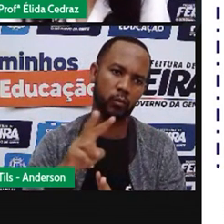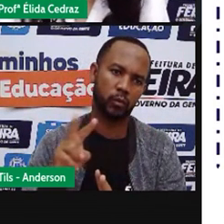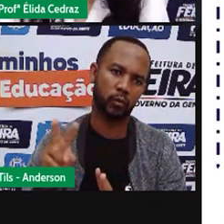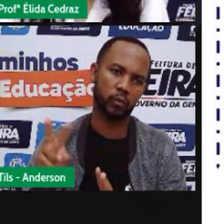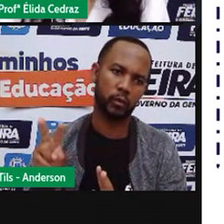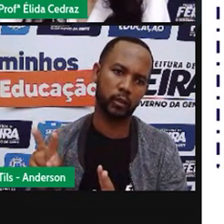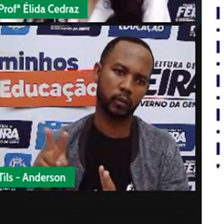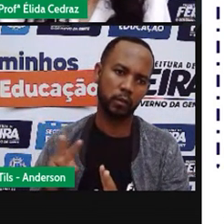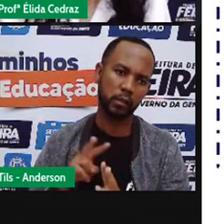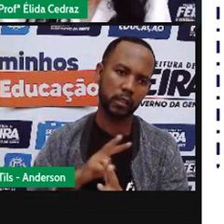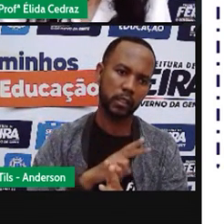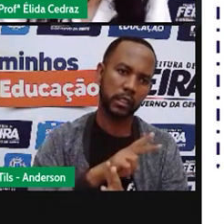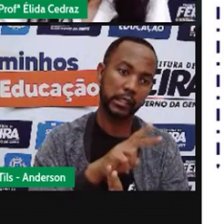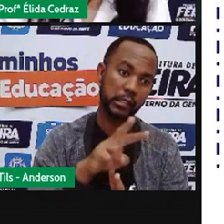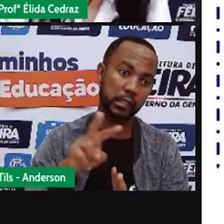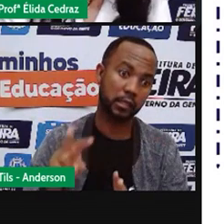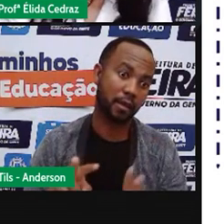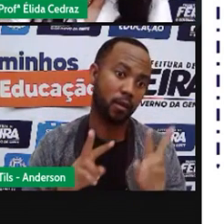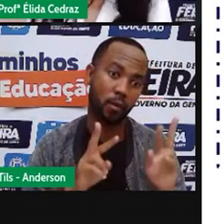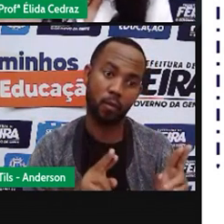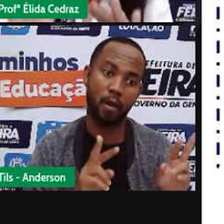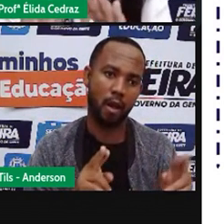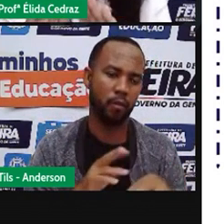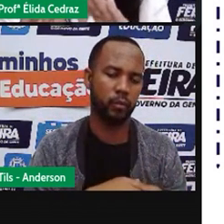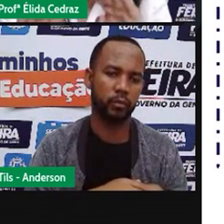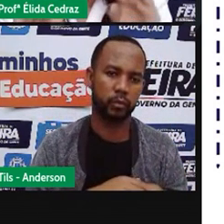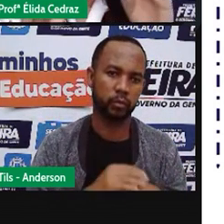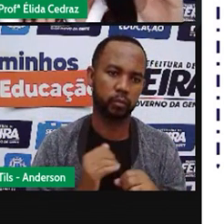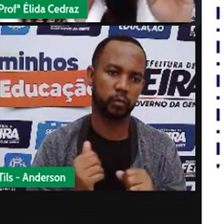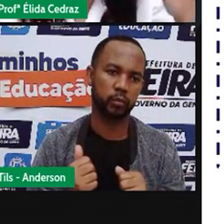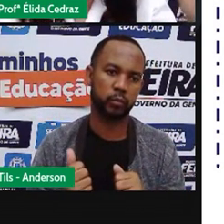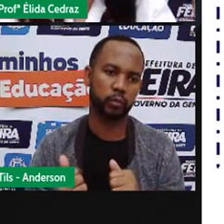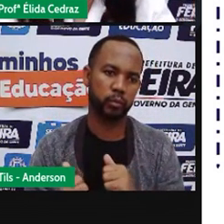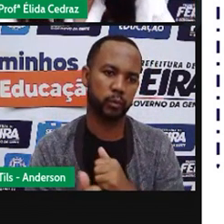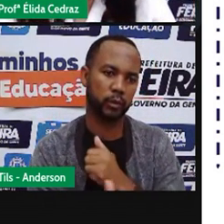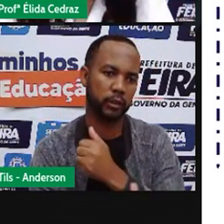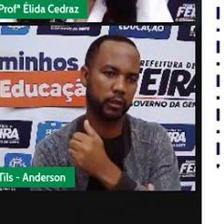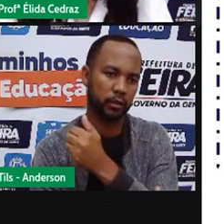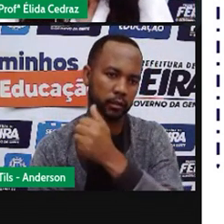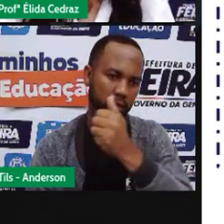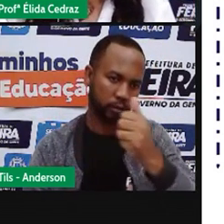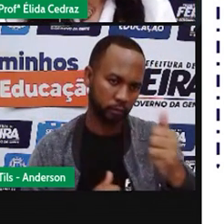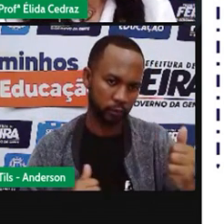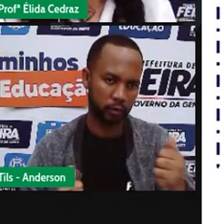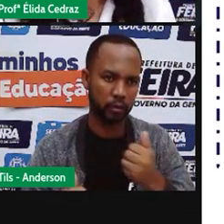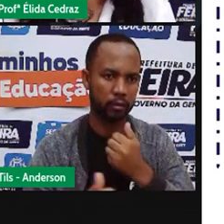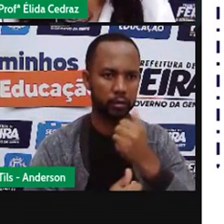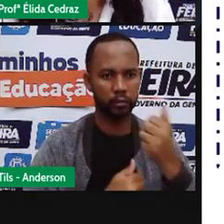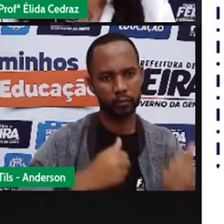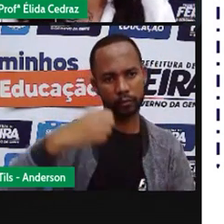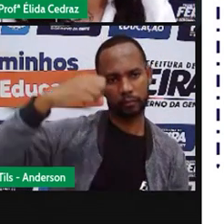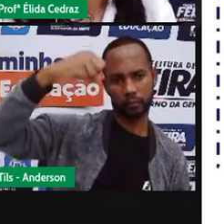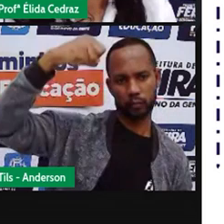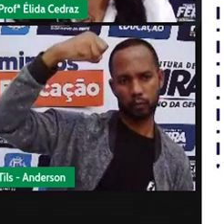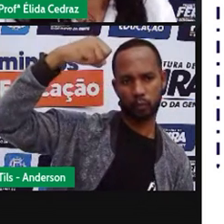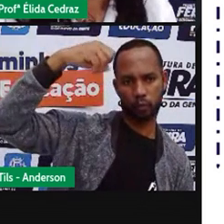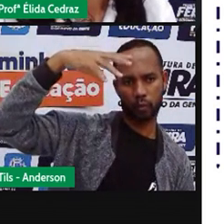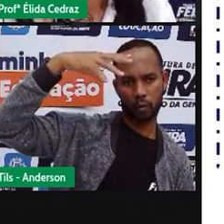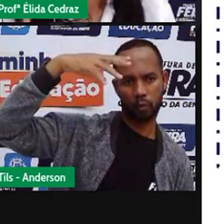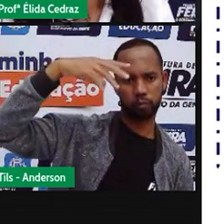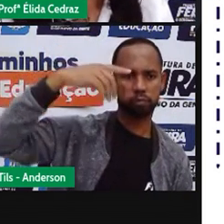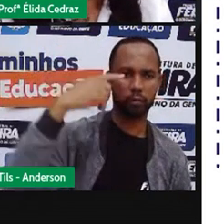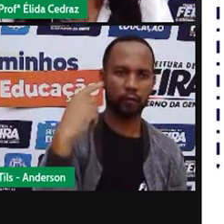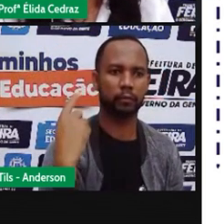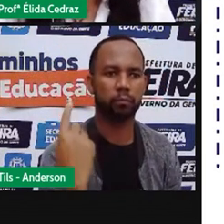Conforme o sol vai mudando a sua posição lá no céu, que você já sabe que quem